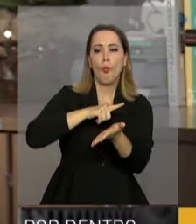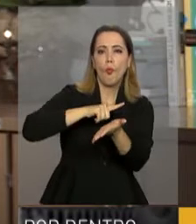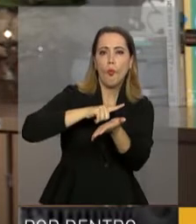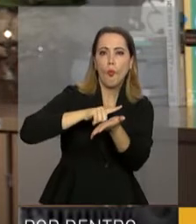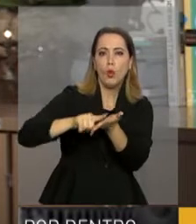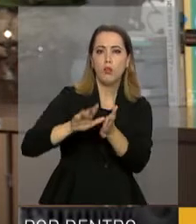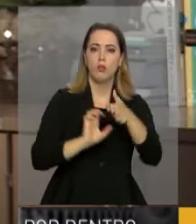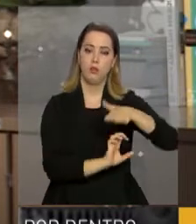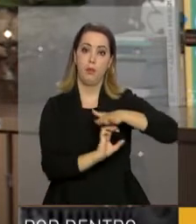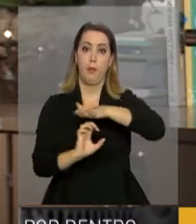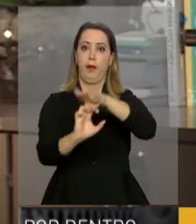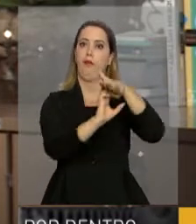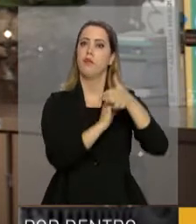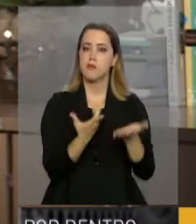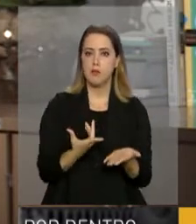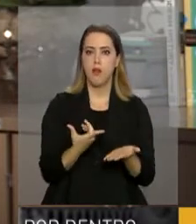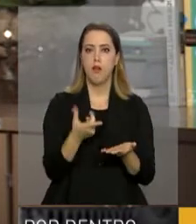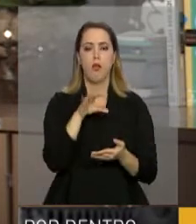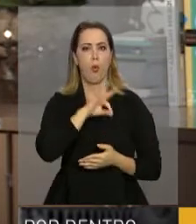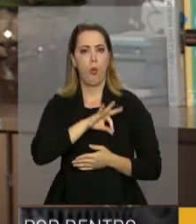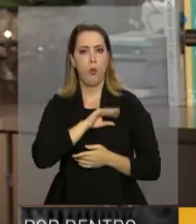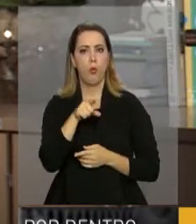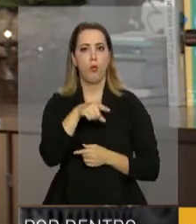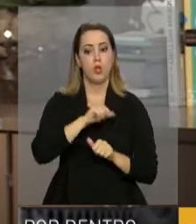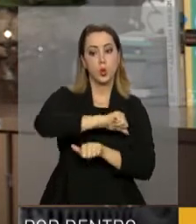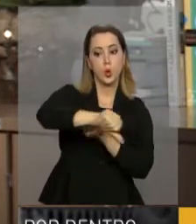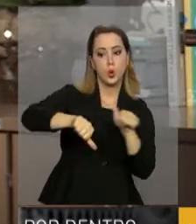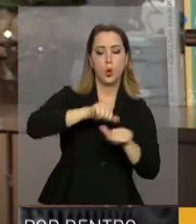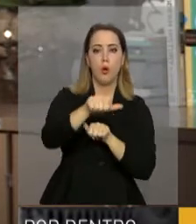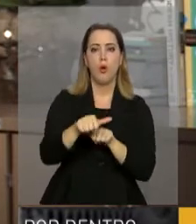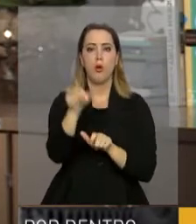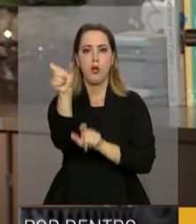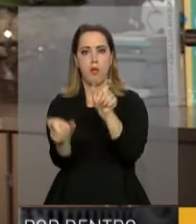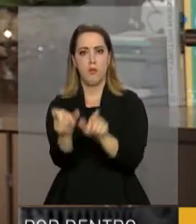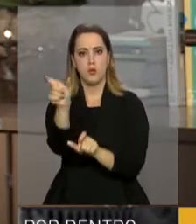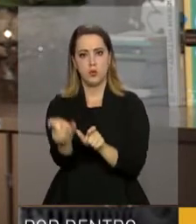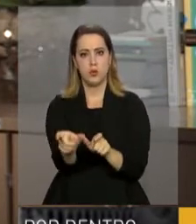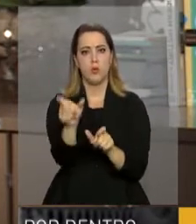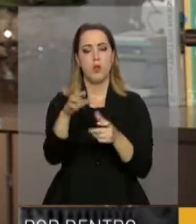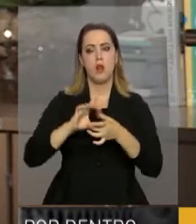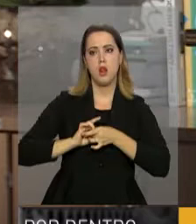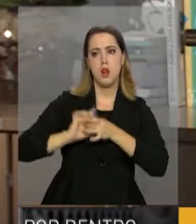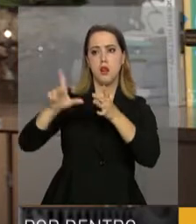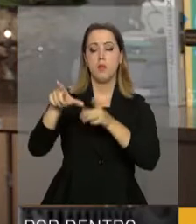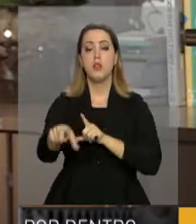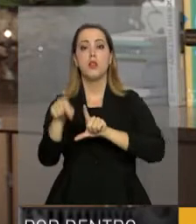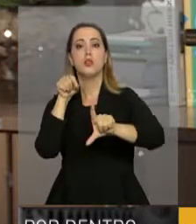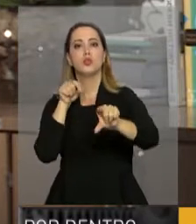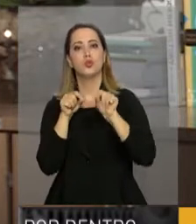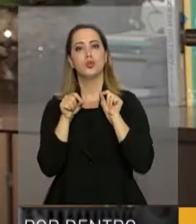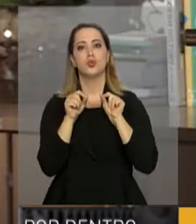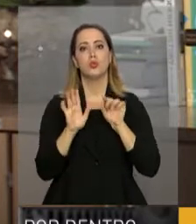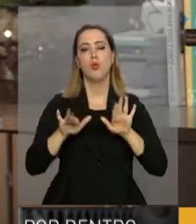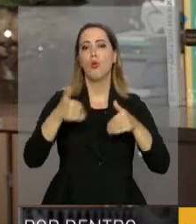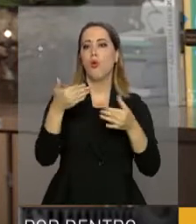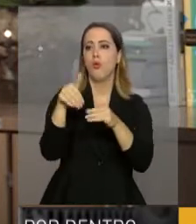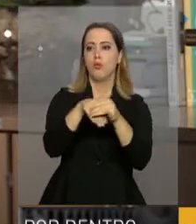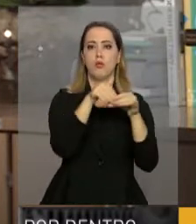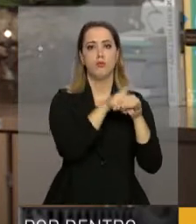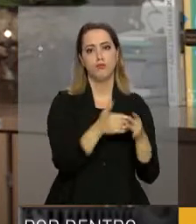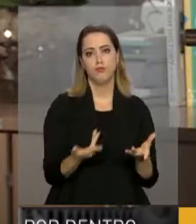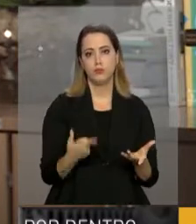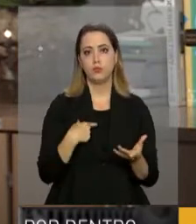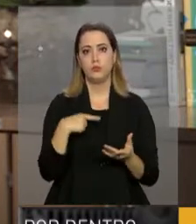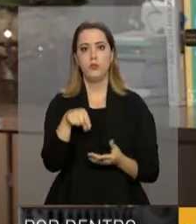indústria da seca é aquela que leva o nordestino a trocar a sua liberdade de escolha, por exemplo, em quem votar, pela